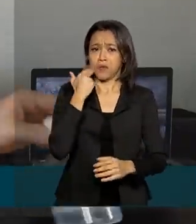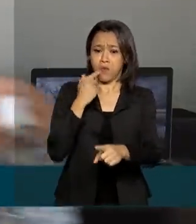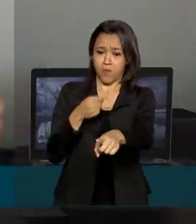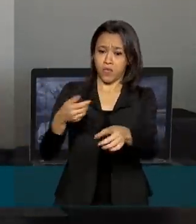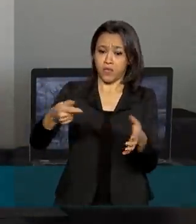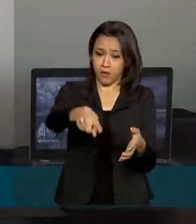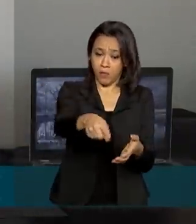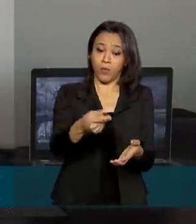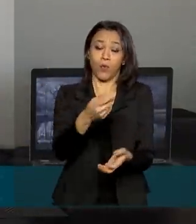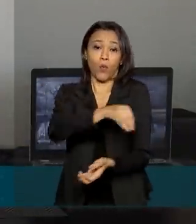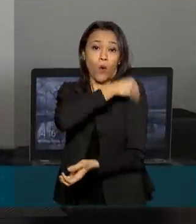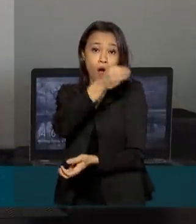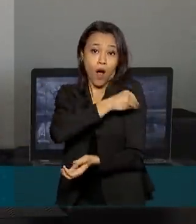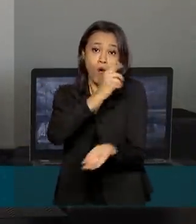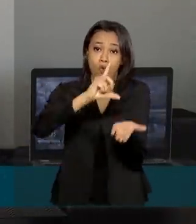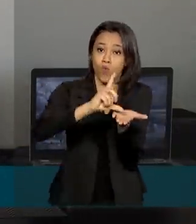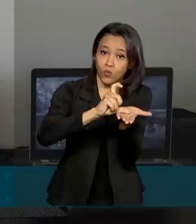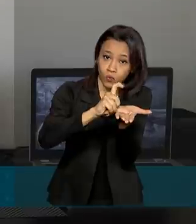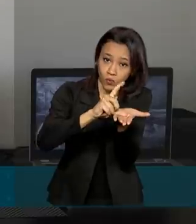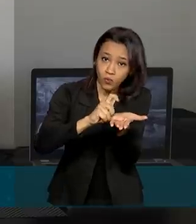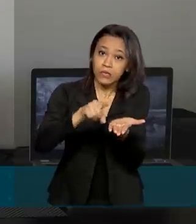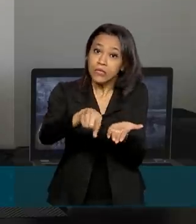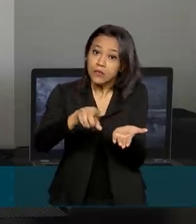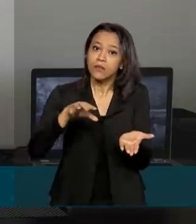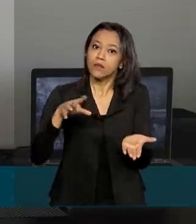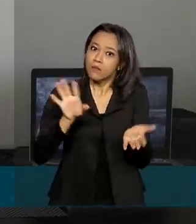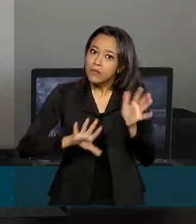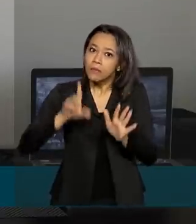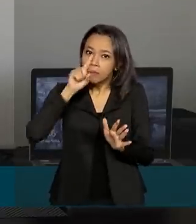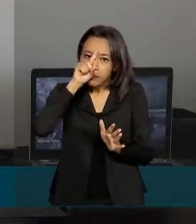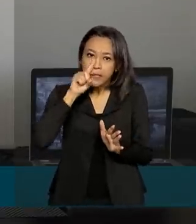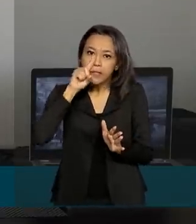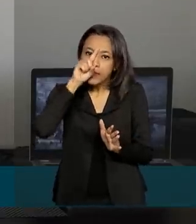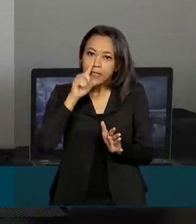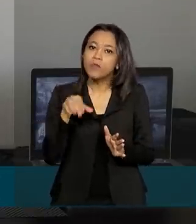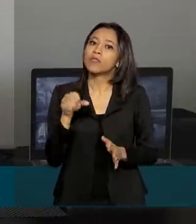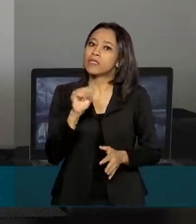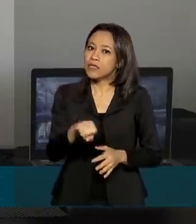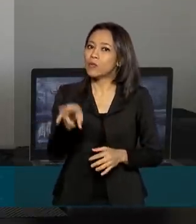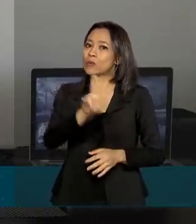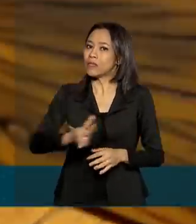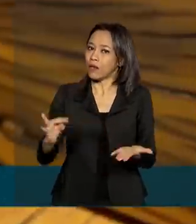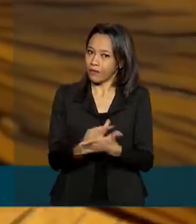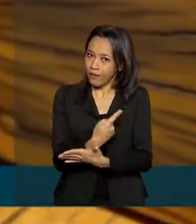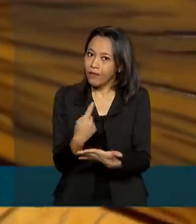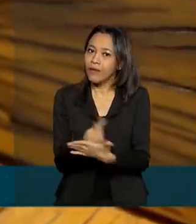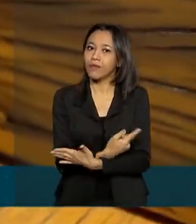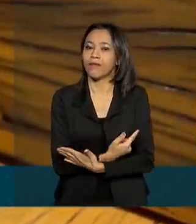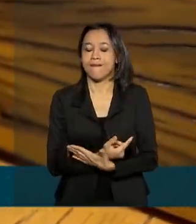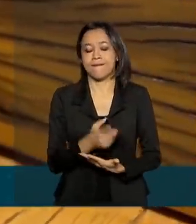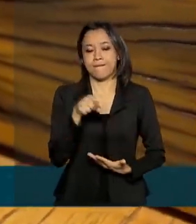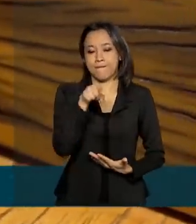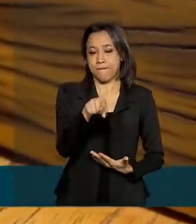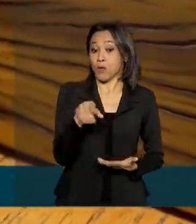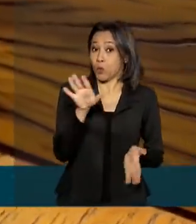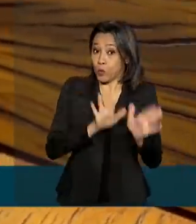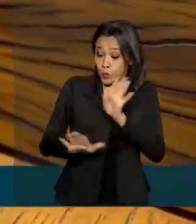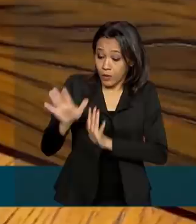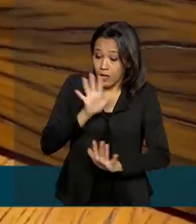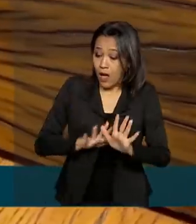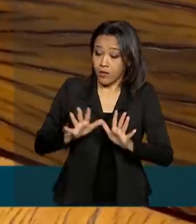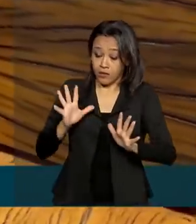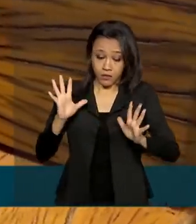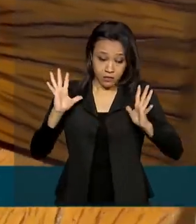álcool em gel, podem trazer riscos se usados de maneira incorreta. Os cuidados para combater o